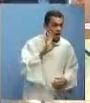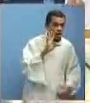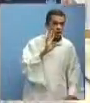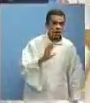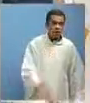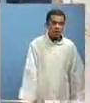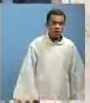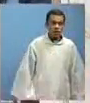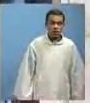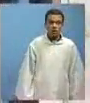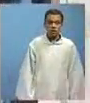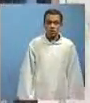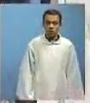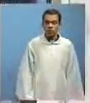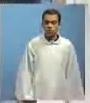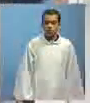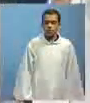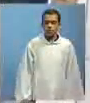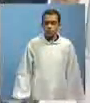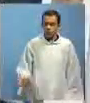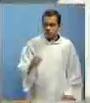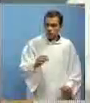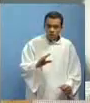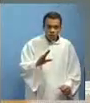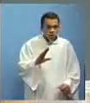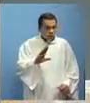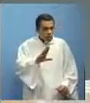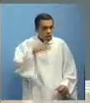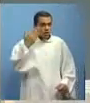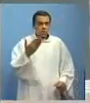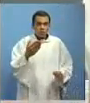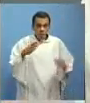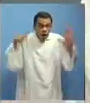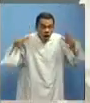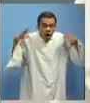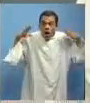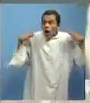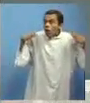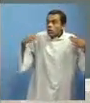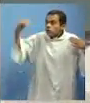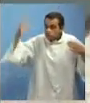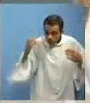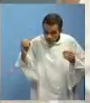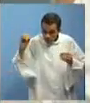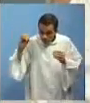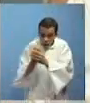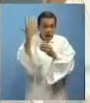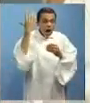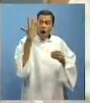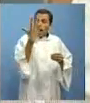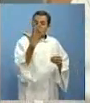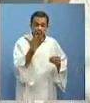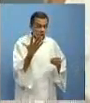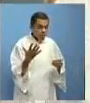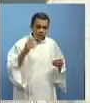anjo aparece de novo, o anjo intervém, significa a família é sagrada, não só no início da